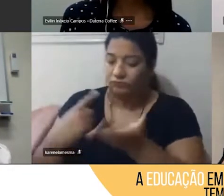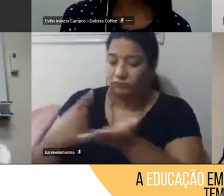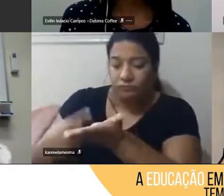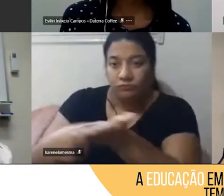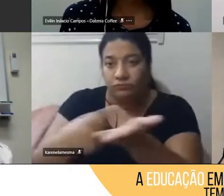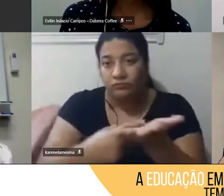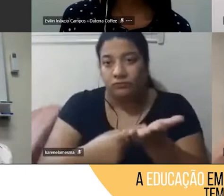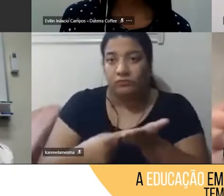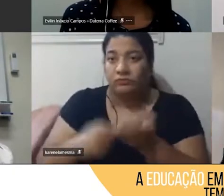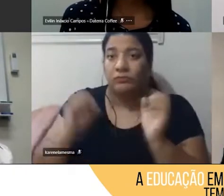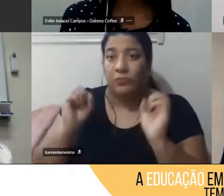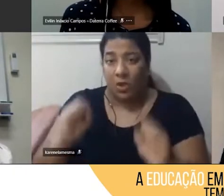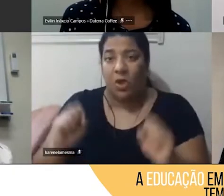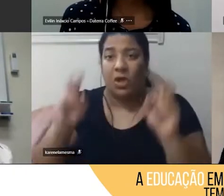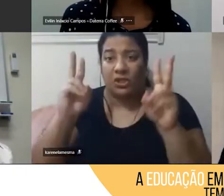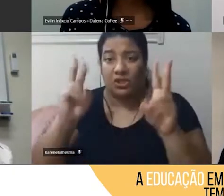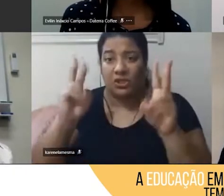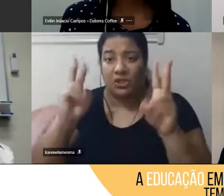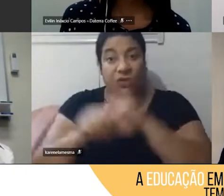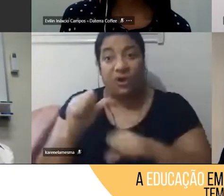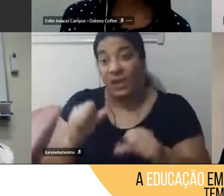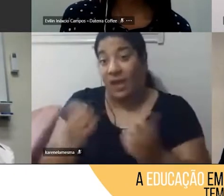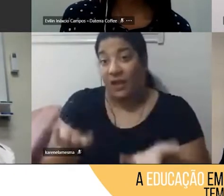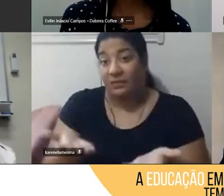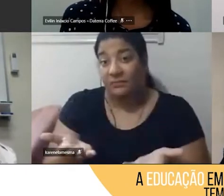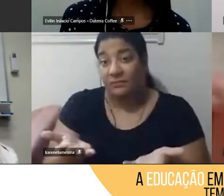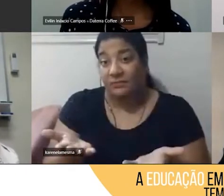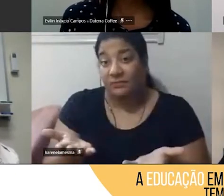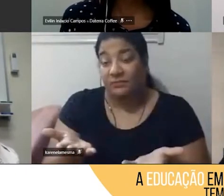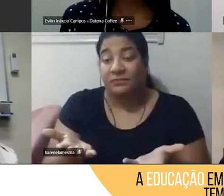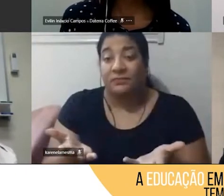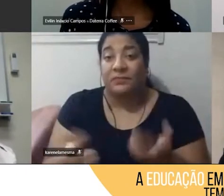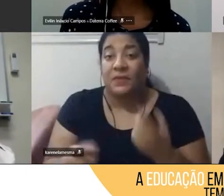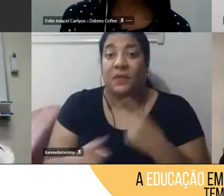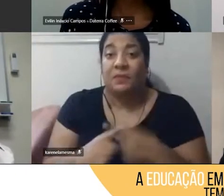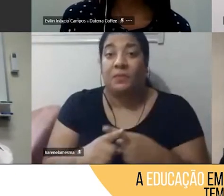tema, a gente troca, porque essa